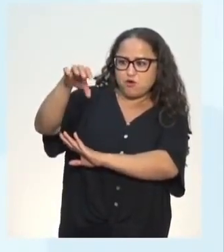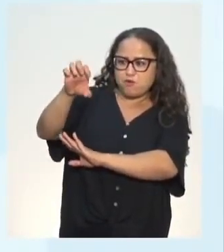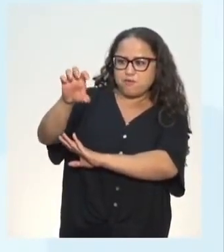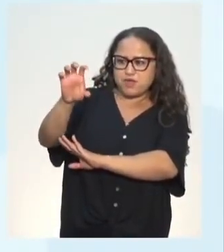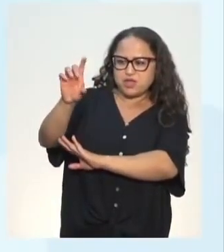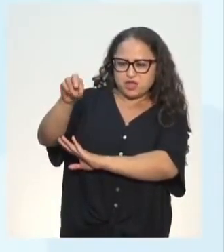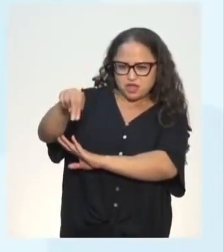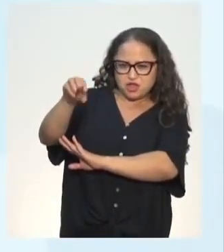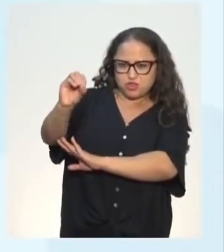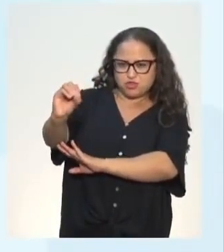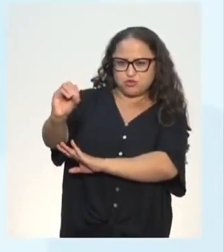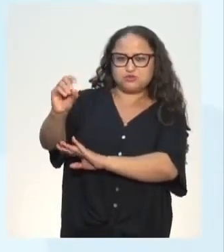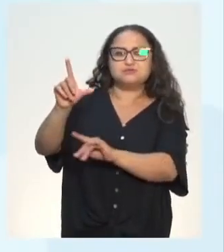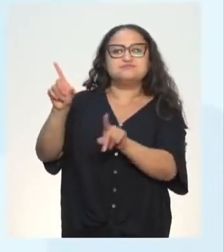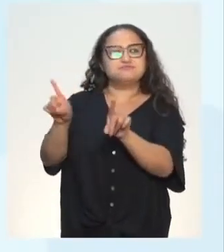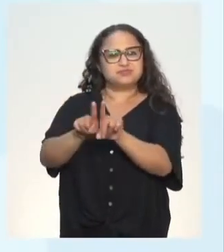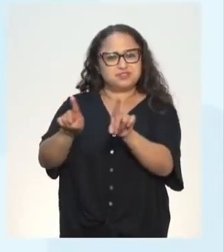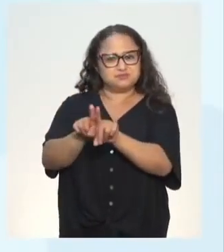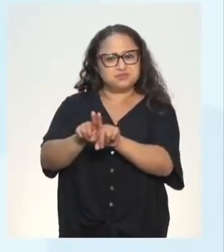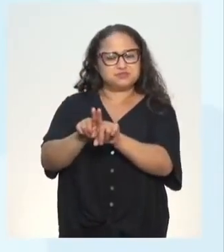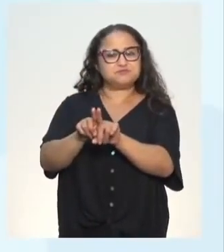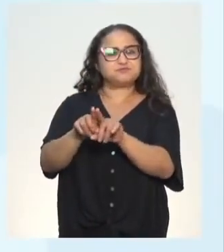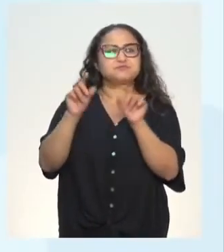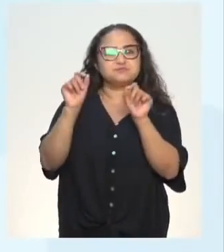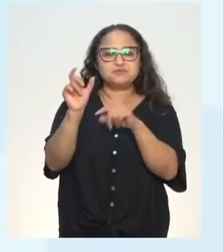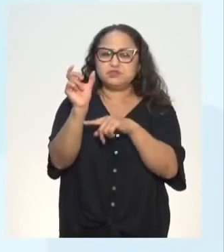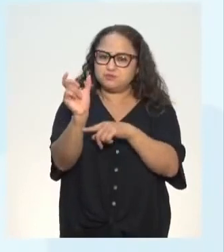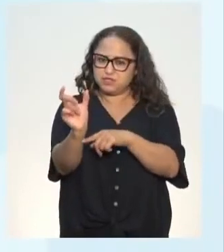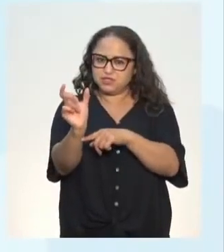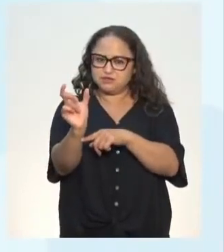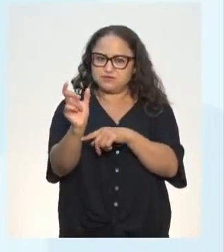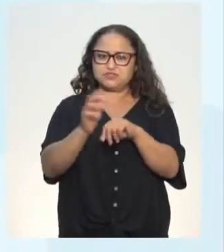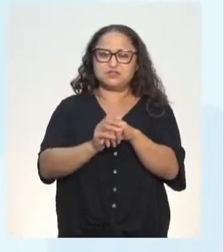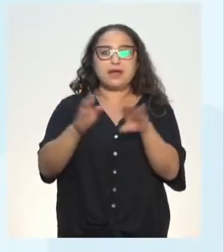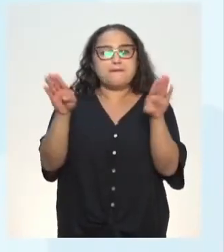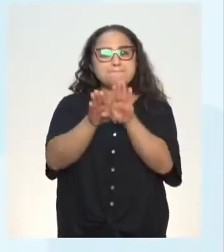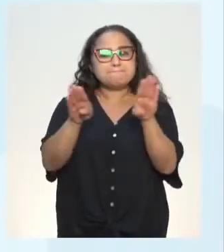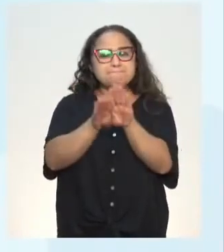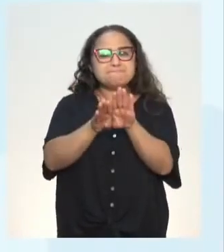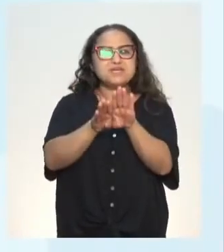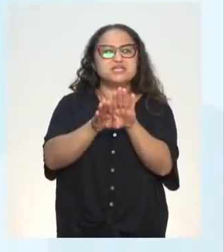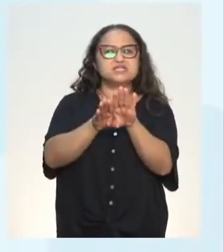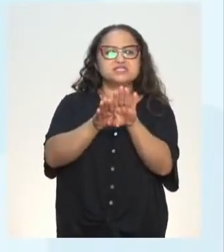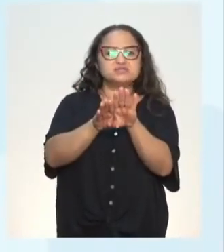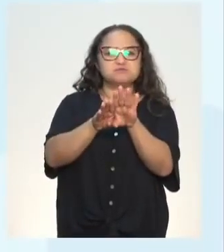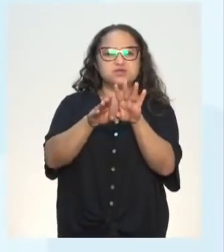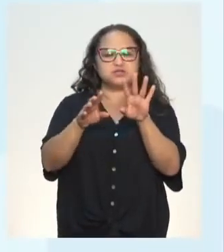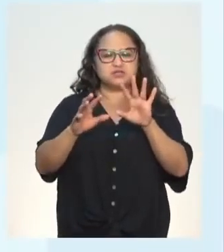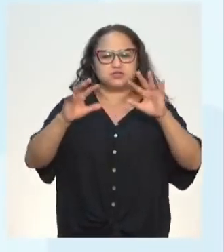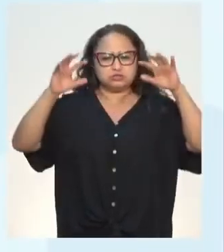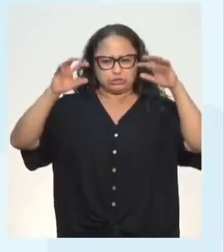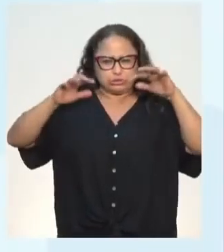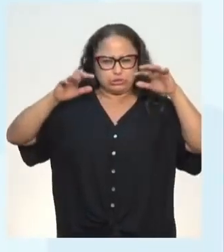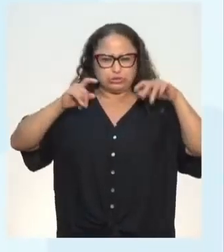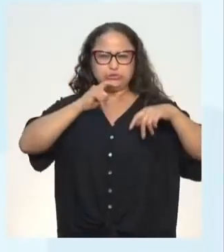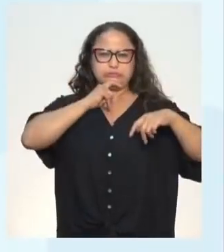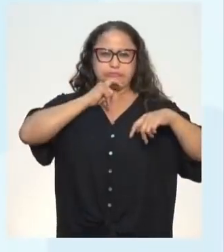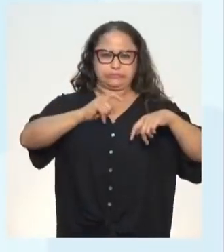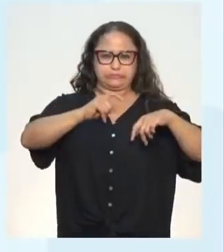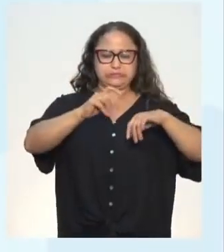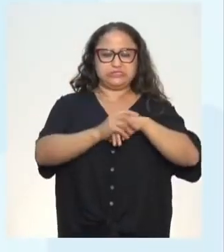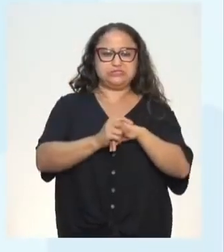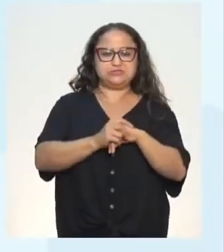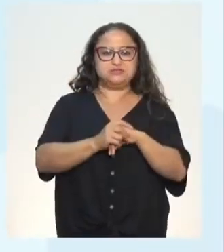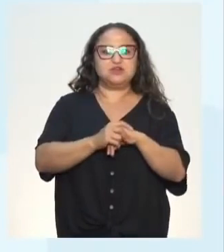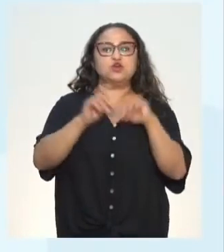climáticos. O fenômeno é que eu estou indo só no que está grifado, porque a gente está... A mesma frente fria... Isso.